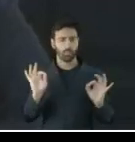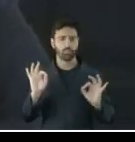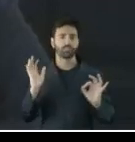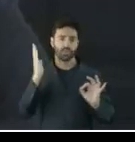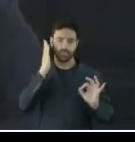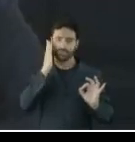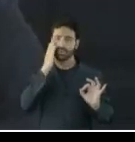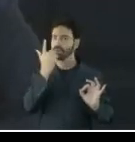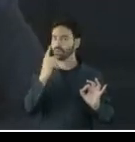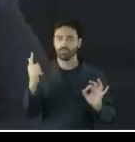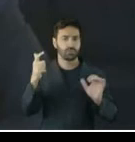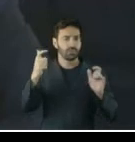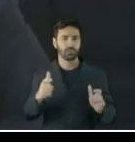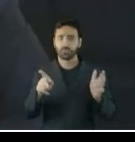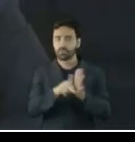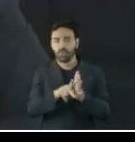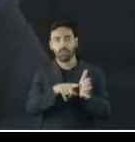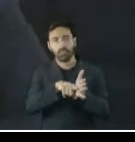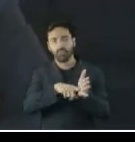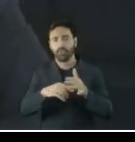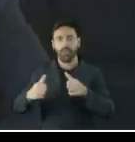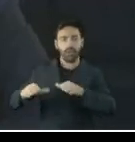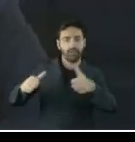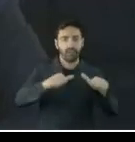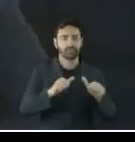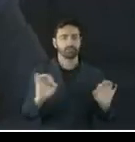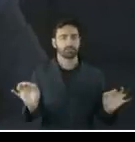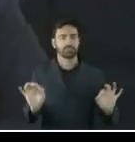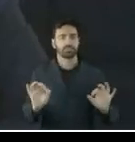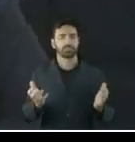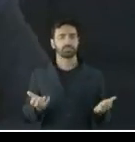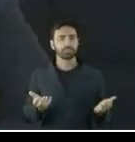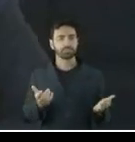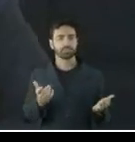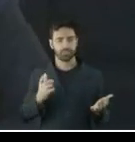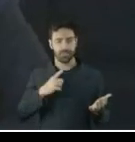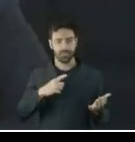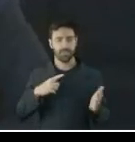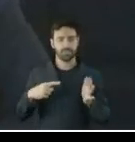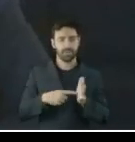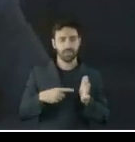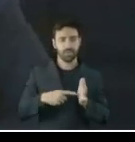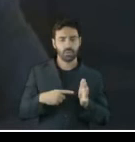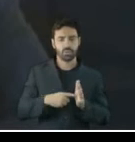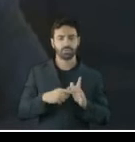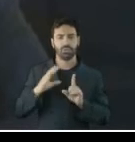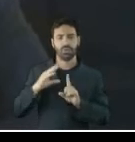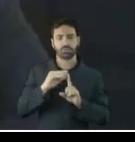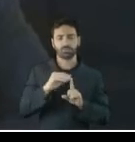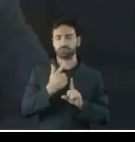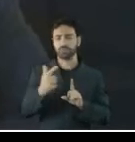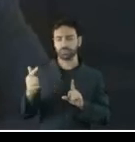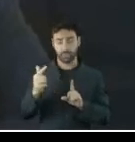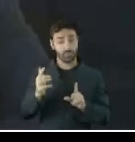nenhum canal específico para analisar eventuais denúncias de assédio sexual. O que ocorre, já